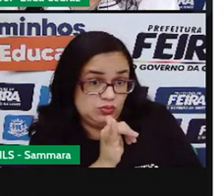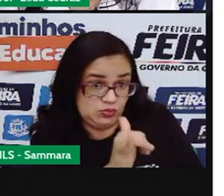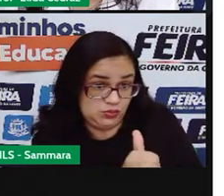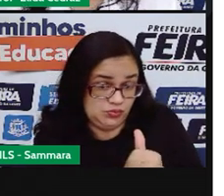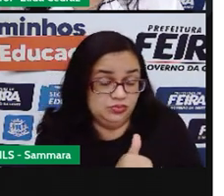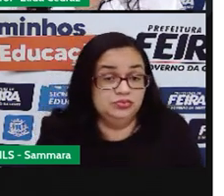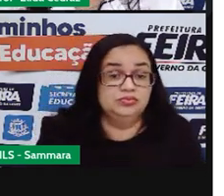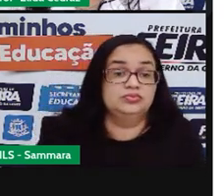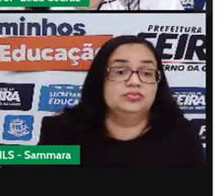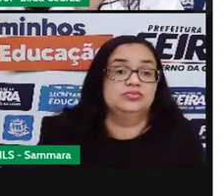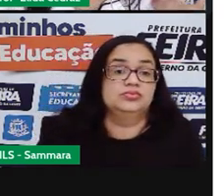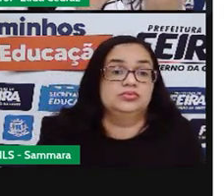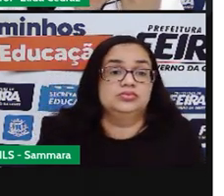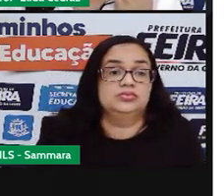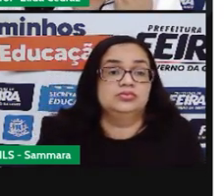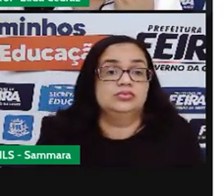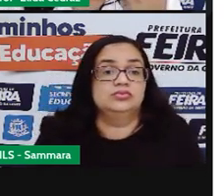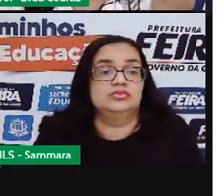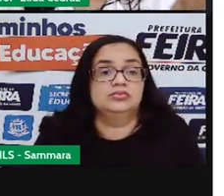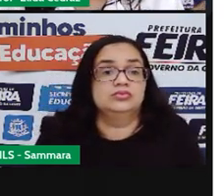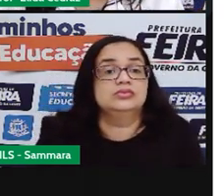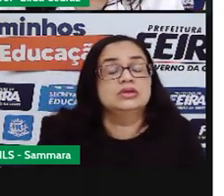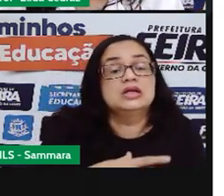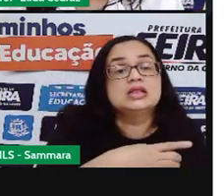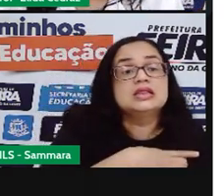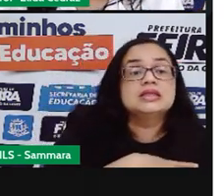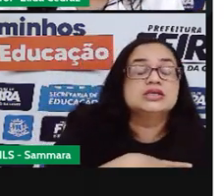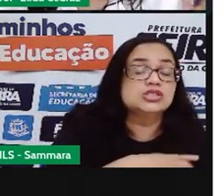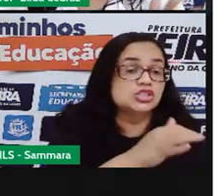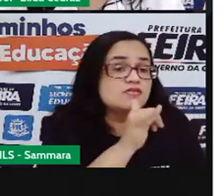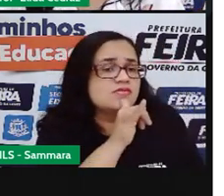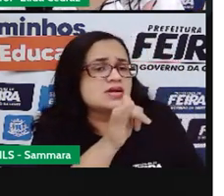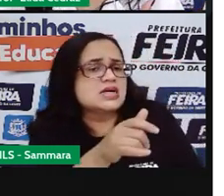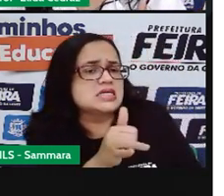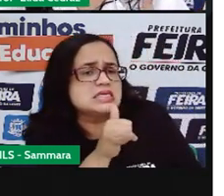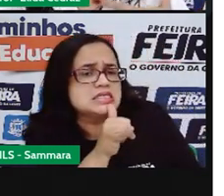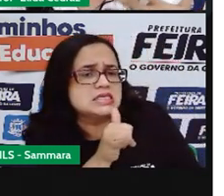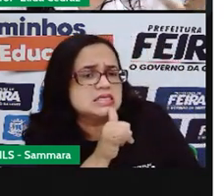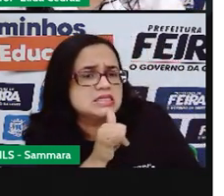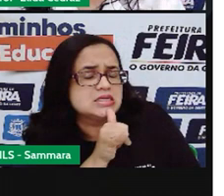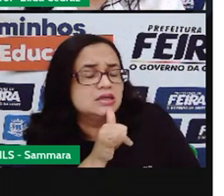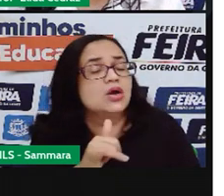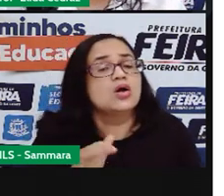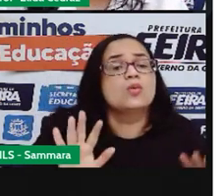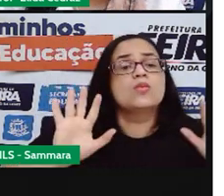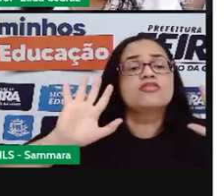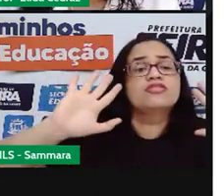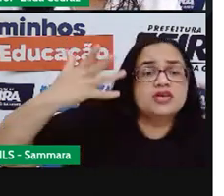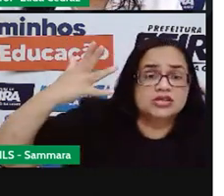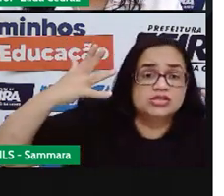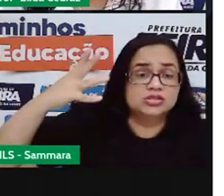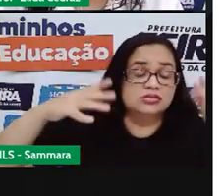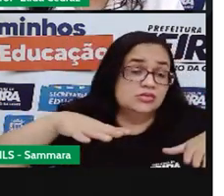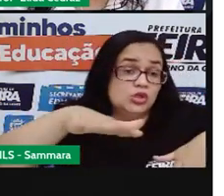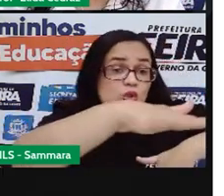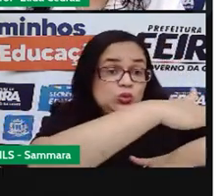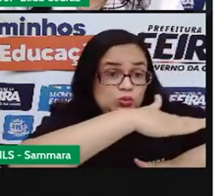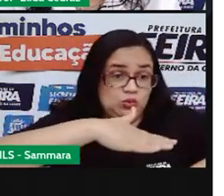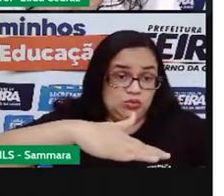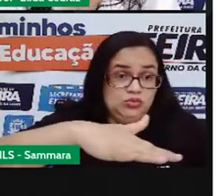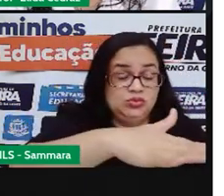divulgado. Eu vou divulgar uma festa numa praça.